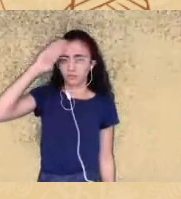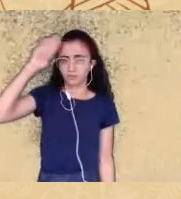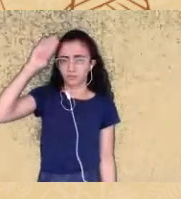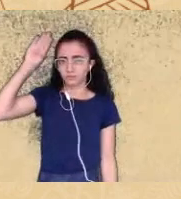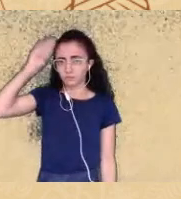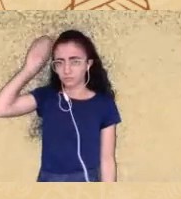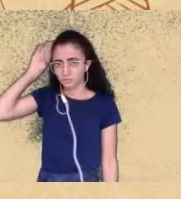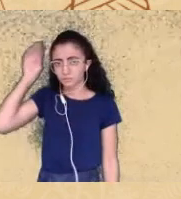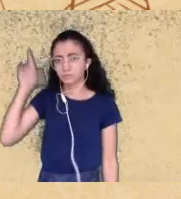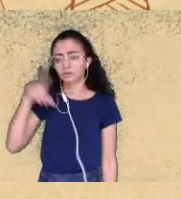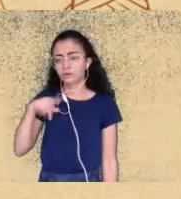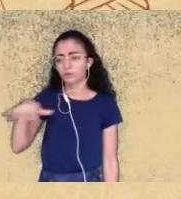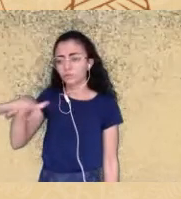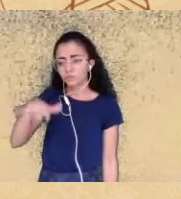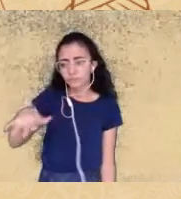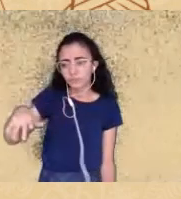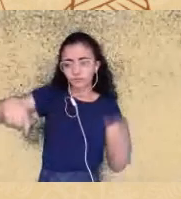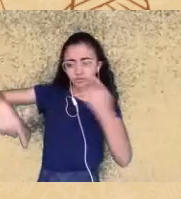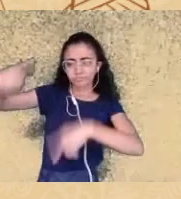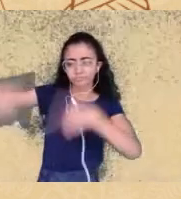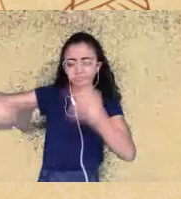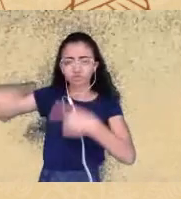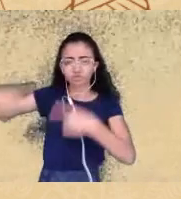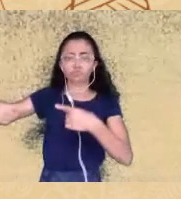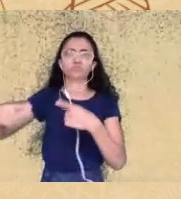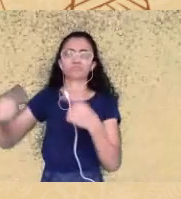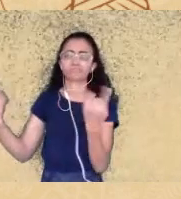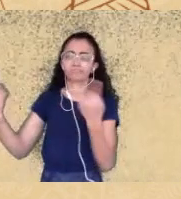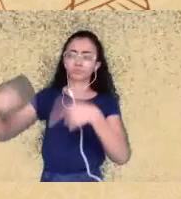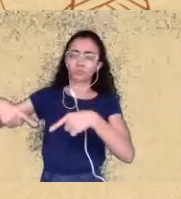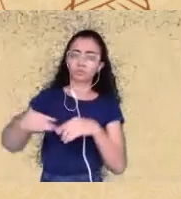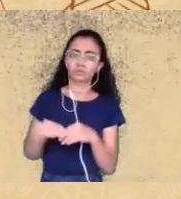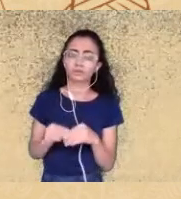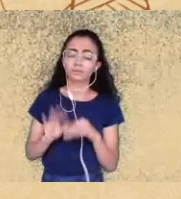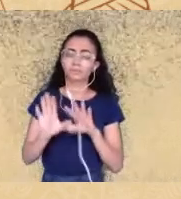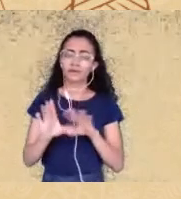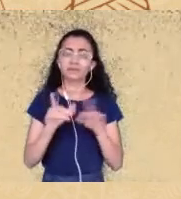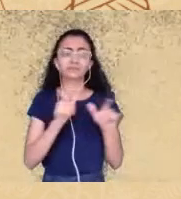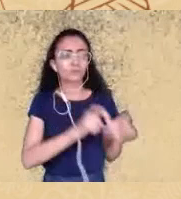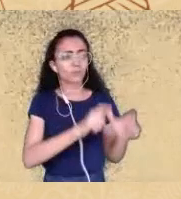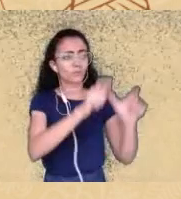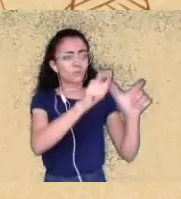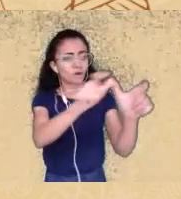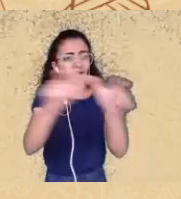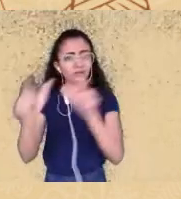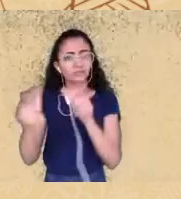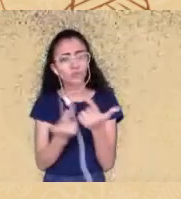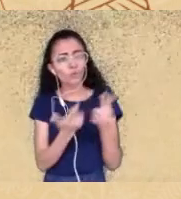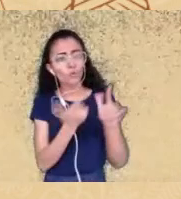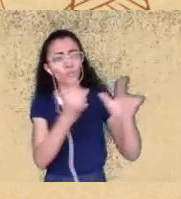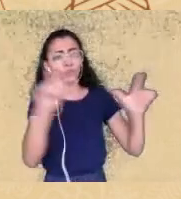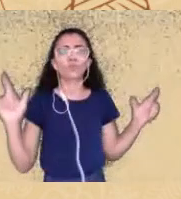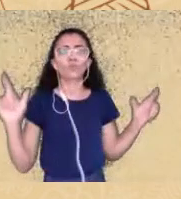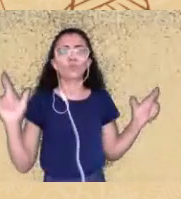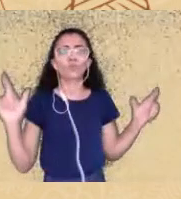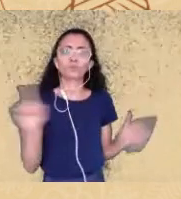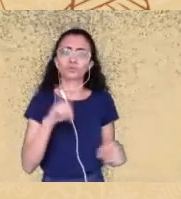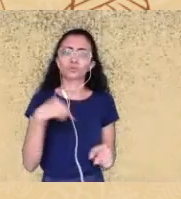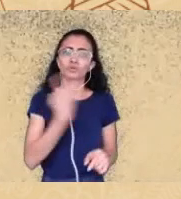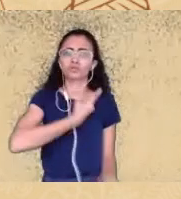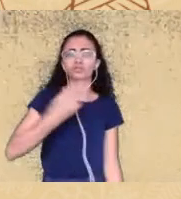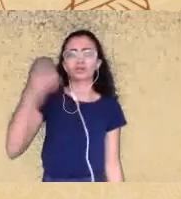mas ao mesmo tempo de novo nós temos outros espaços de conhecimento de aprendizado e